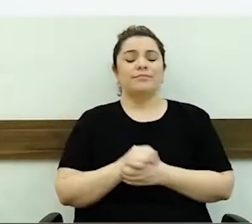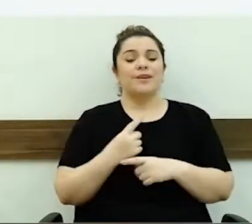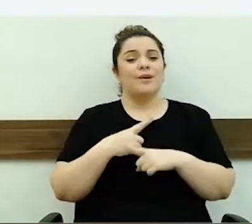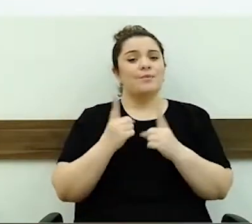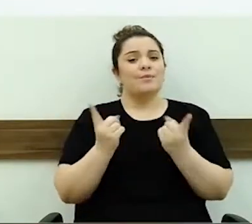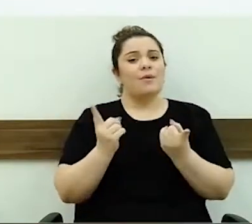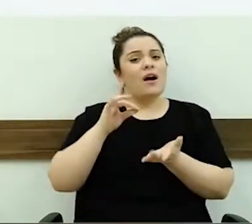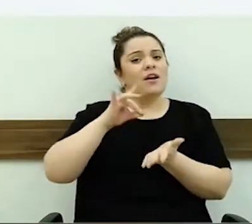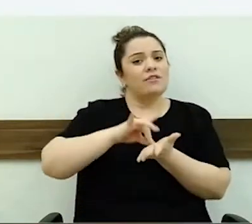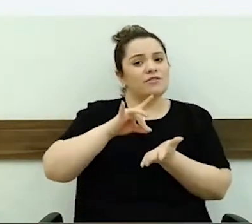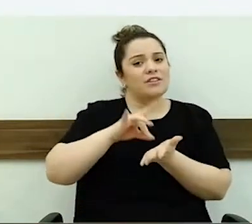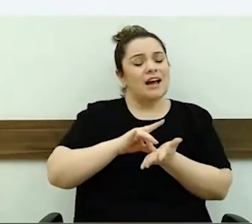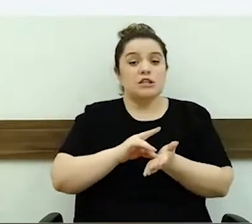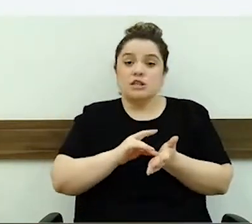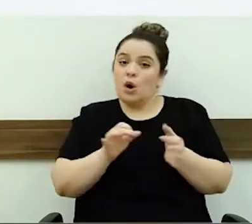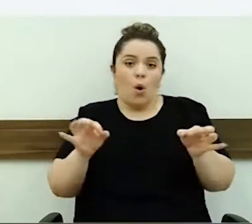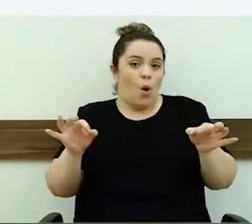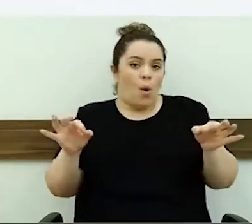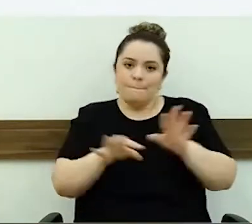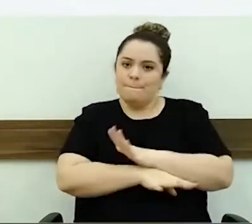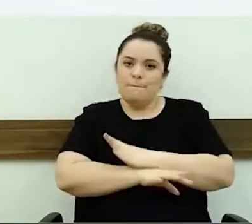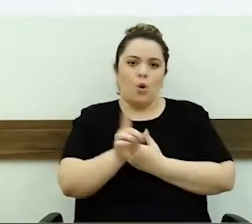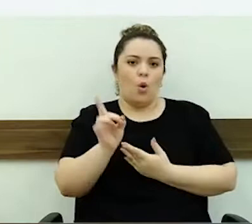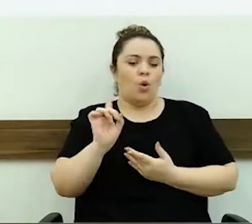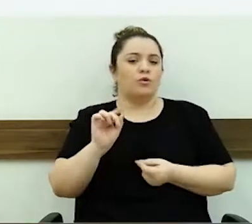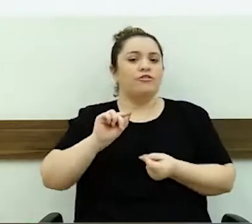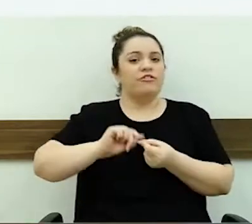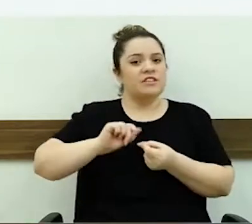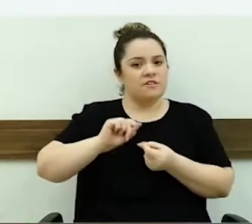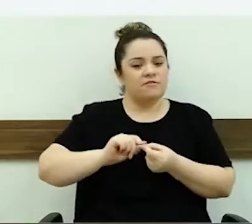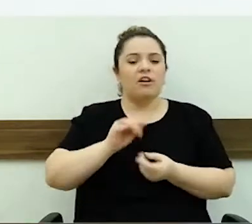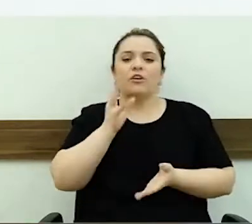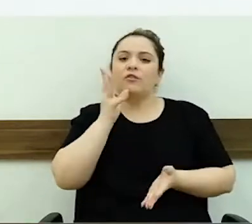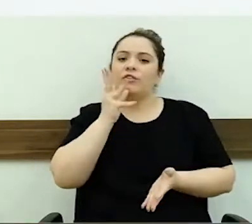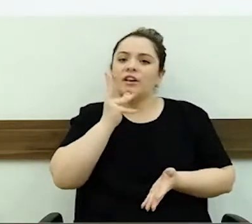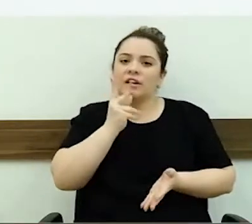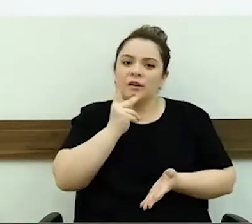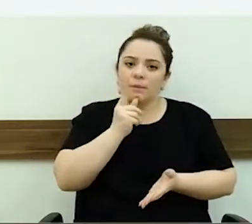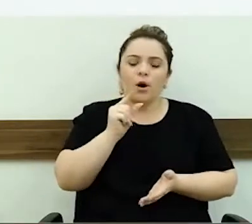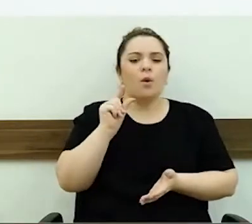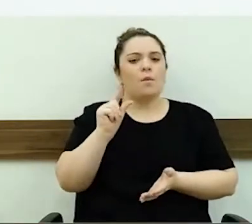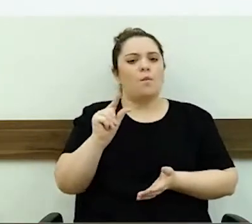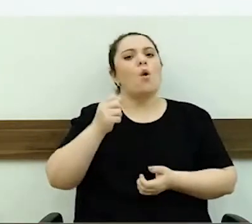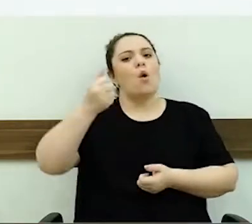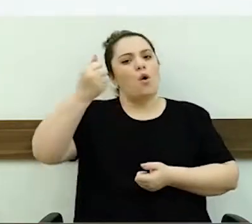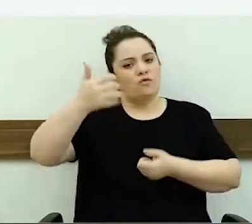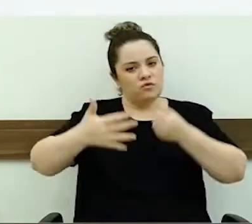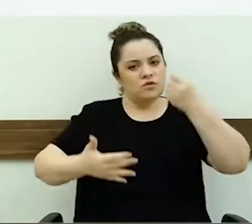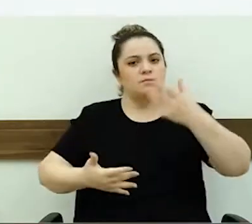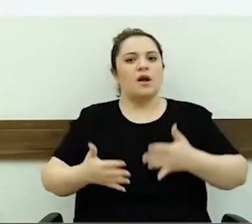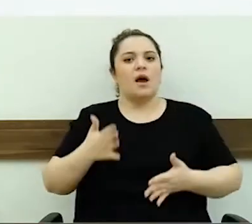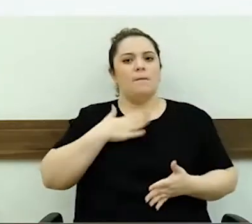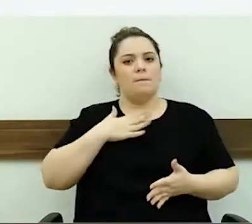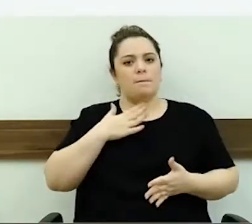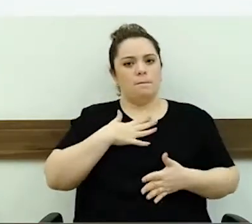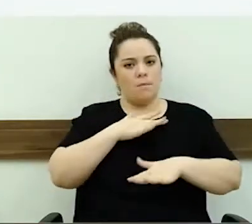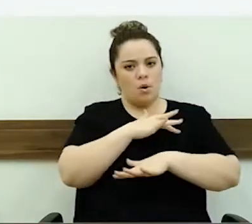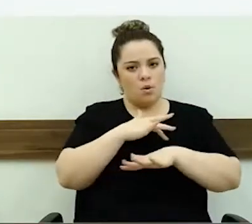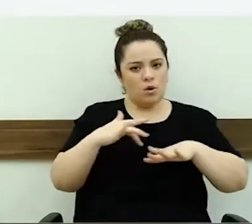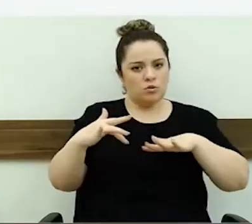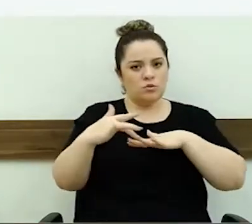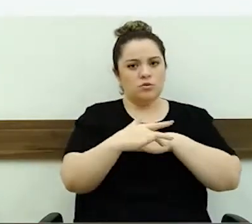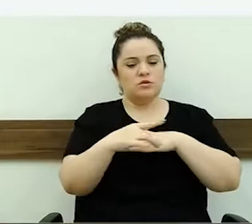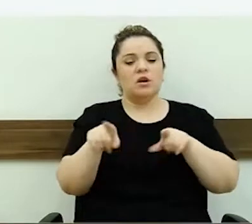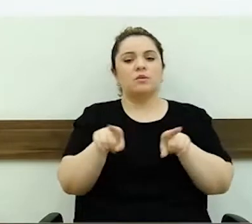ele não está pronto, então, vai ser elaborado, vai demorar um pouquinho mais. Eu vou explicar tudinho nas minhas redes sociais e aqui também para vocês.